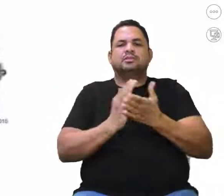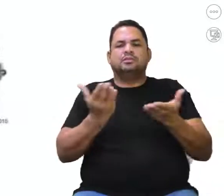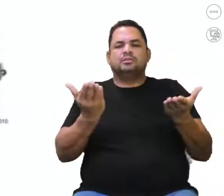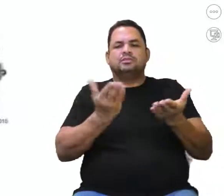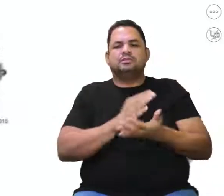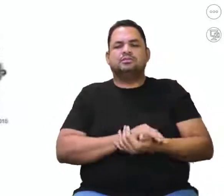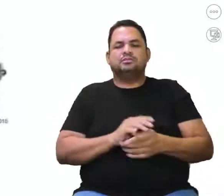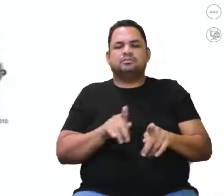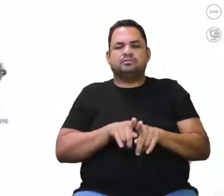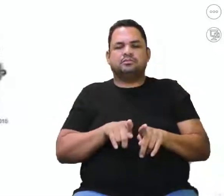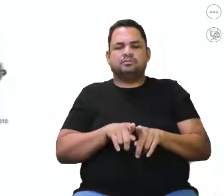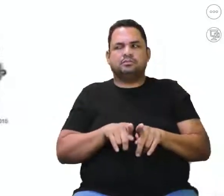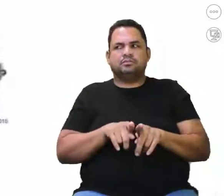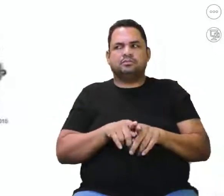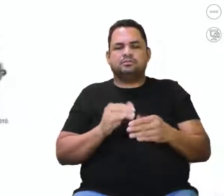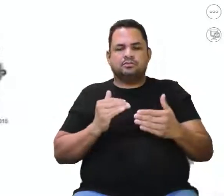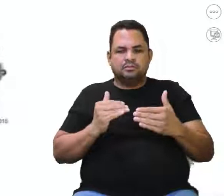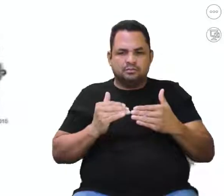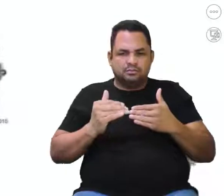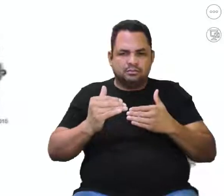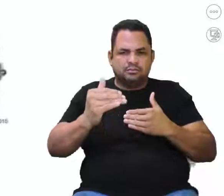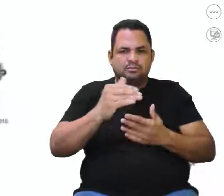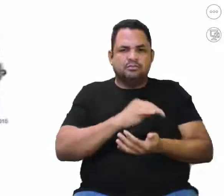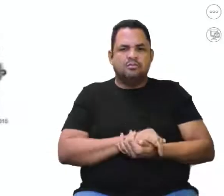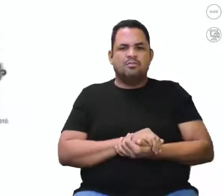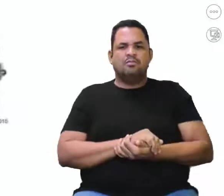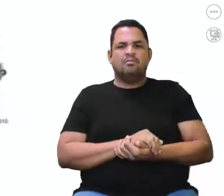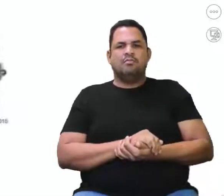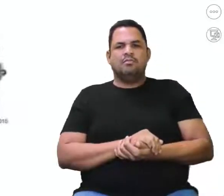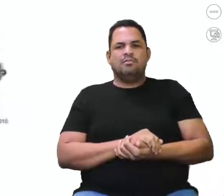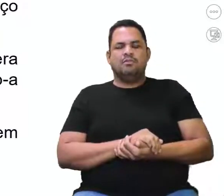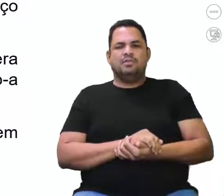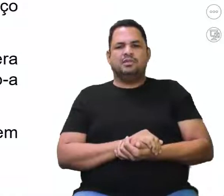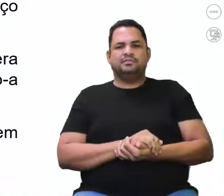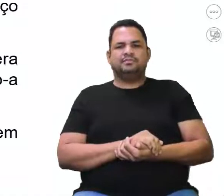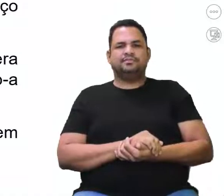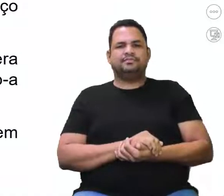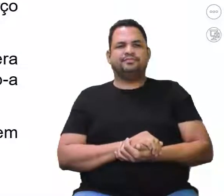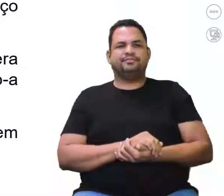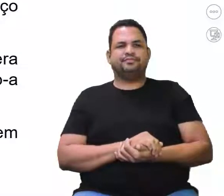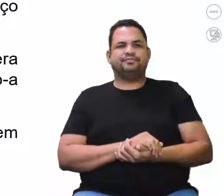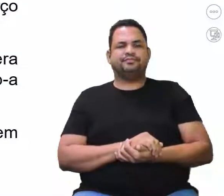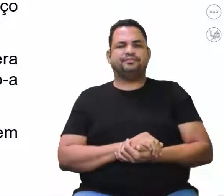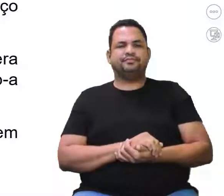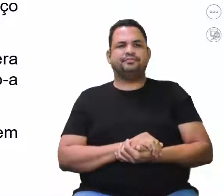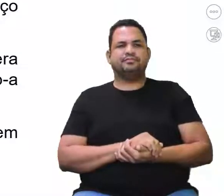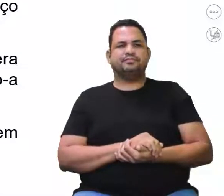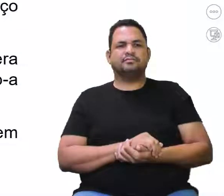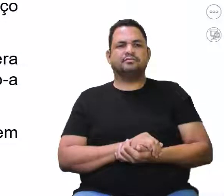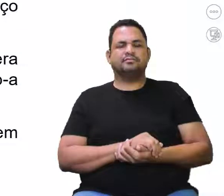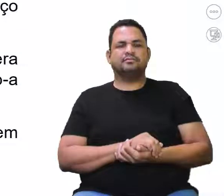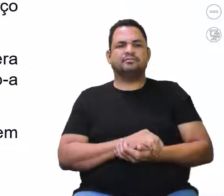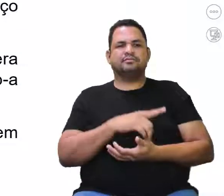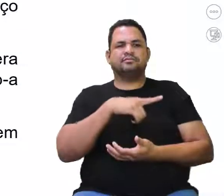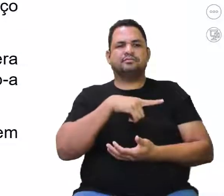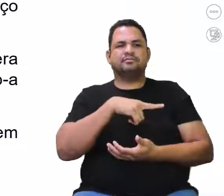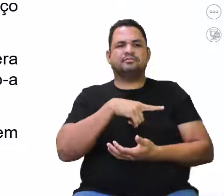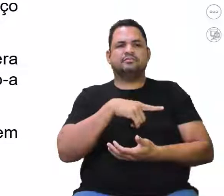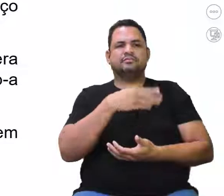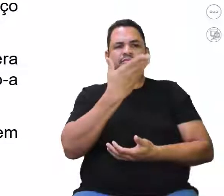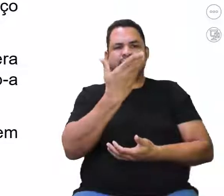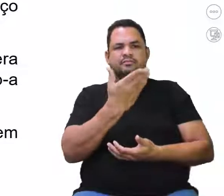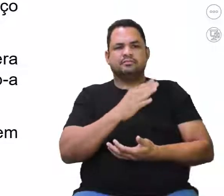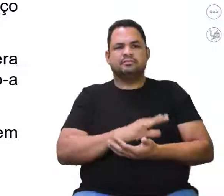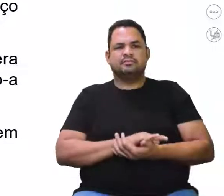postura dele também ao longo do tempo. Vamos analisar as afirmativas agora. Então, nós temos aí, né, que tal